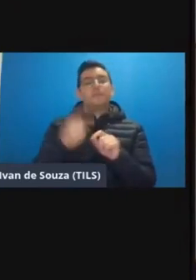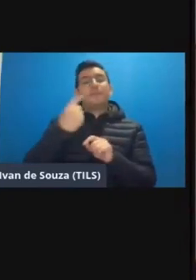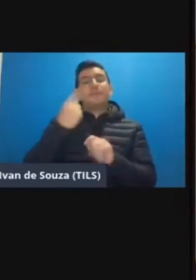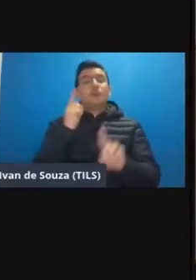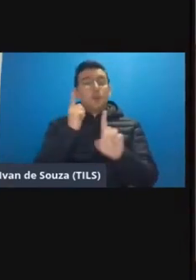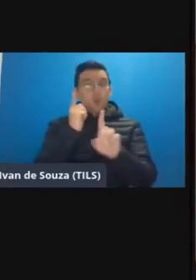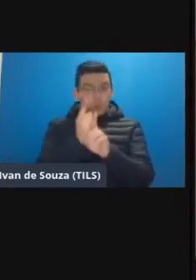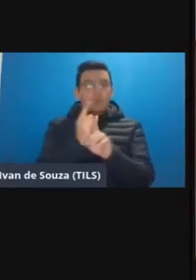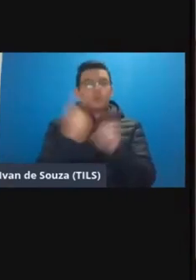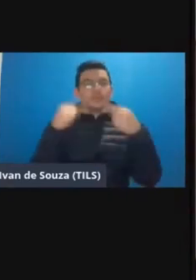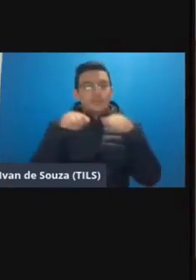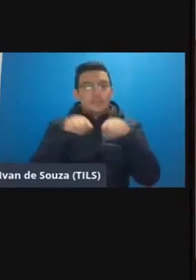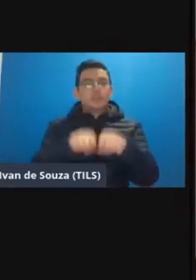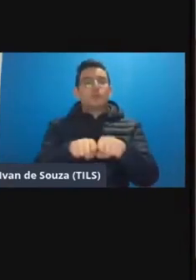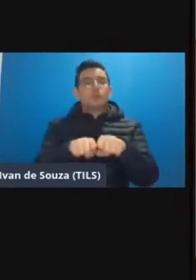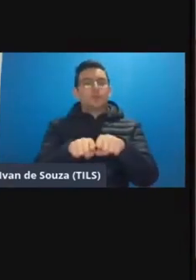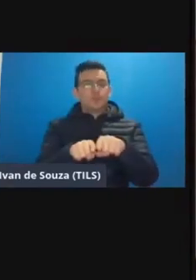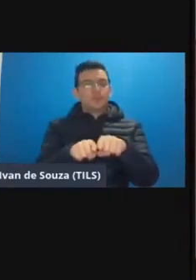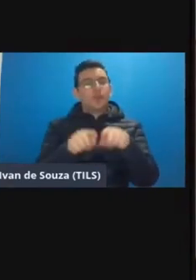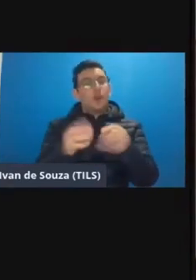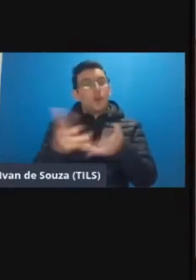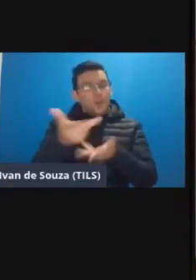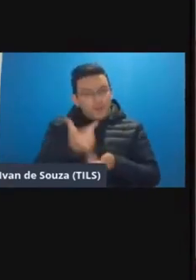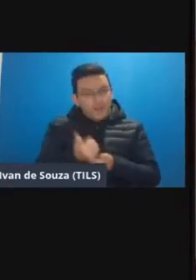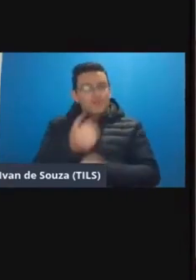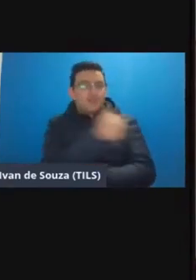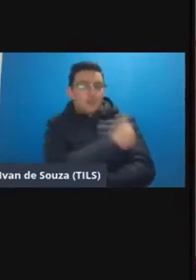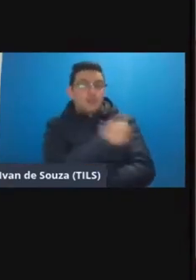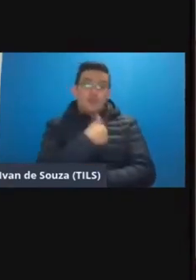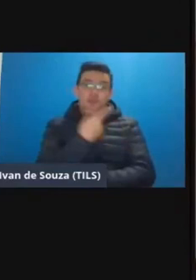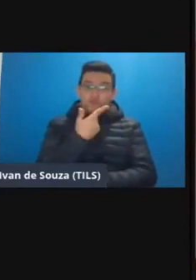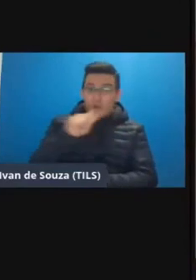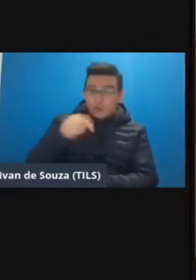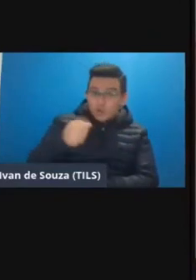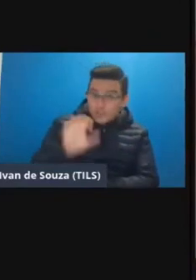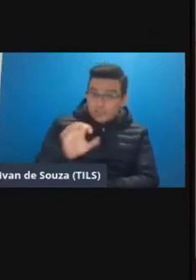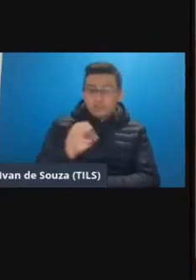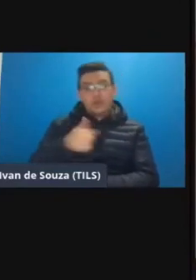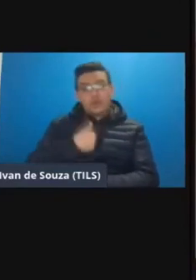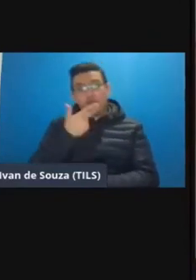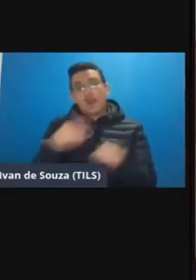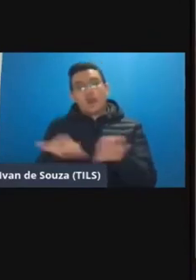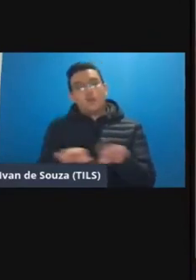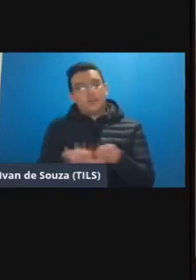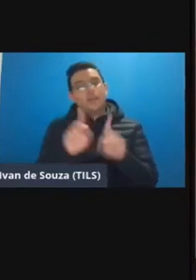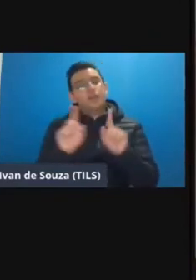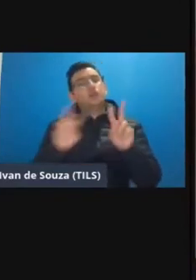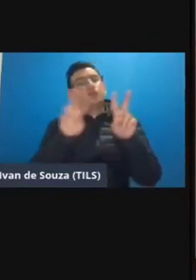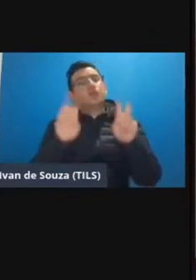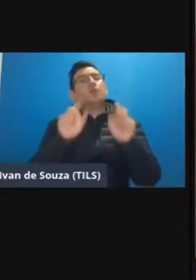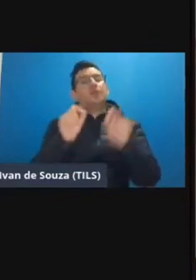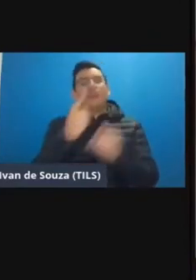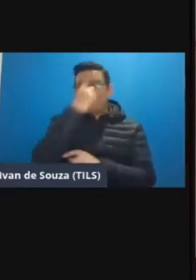encontro síncrona síncrono acolher meus estudantes eu comento sobre isso eu comento também é sobre esse